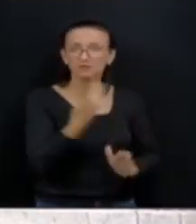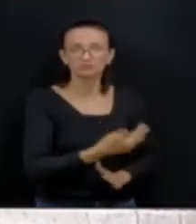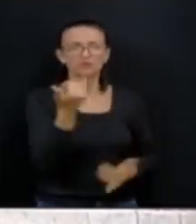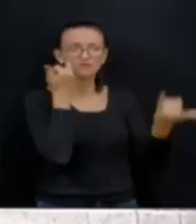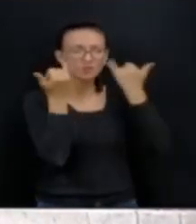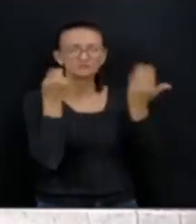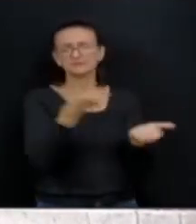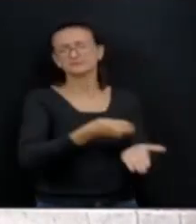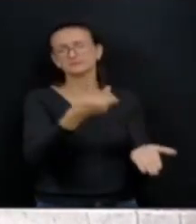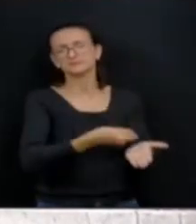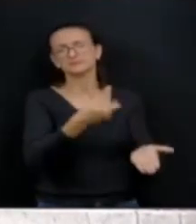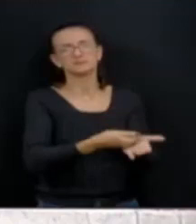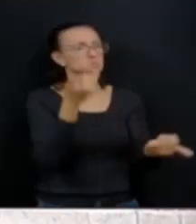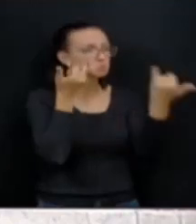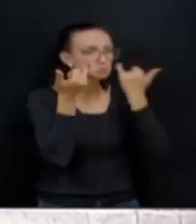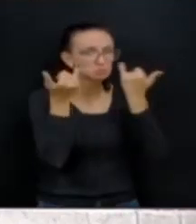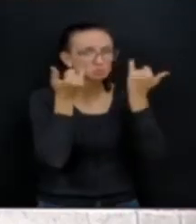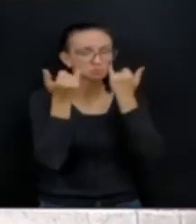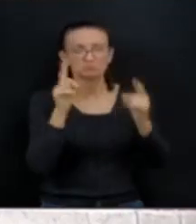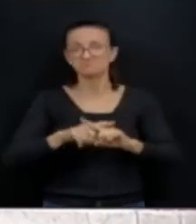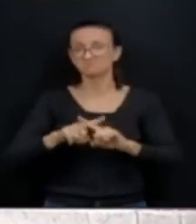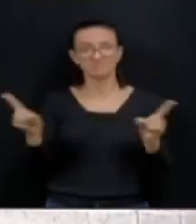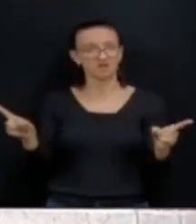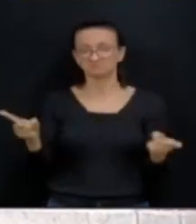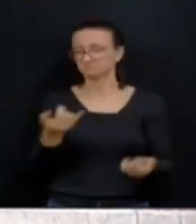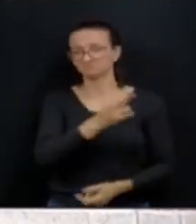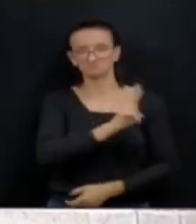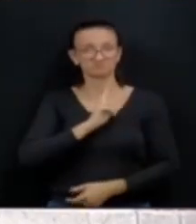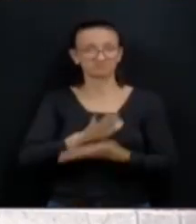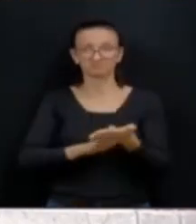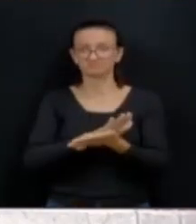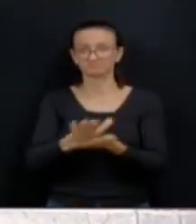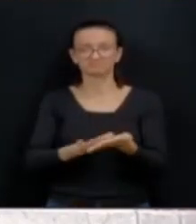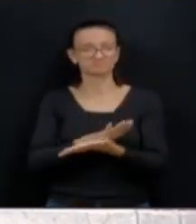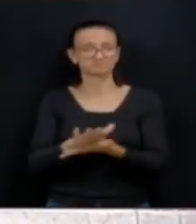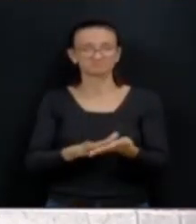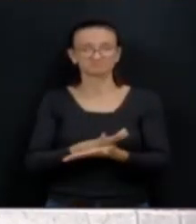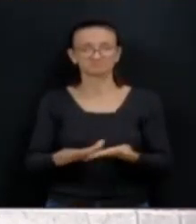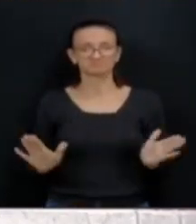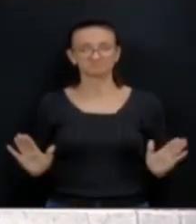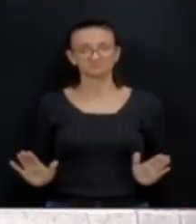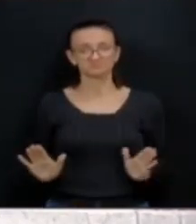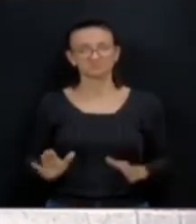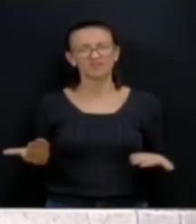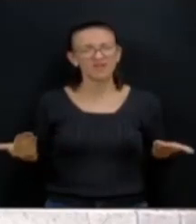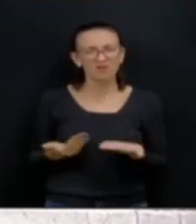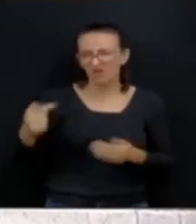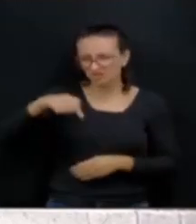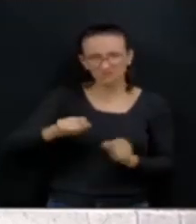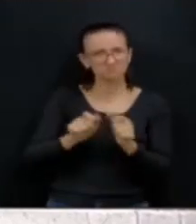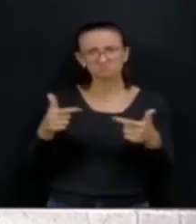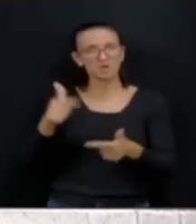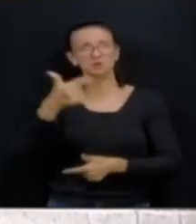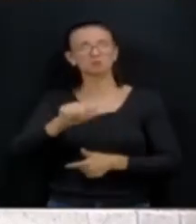cobramos e cobramos. E o Estado, ausente, omisso. E aqui, quase não discutem esse assunto.